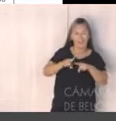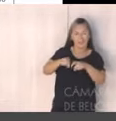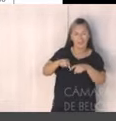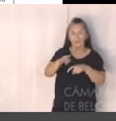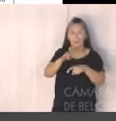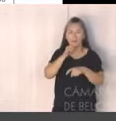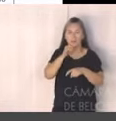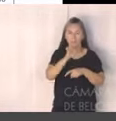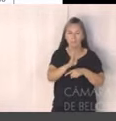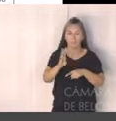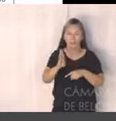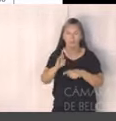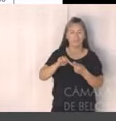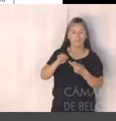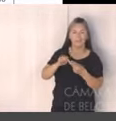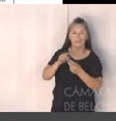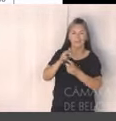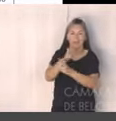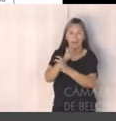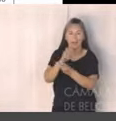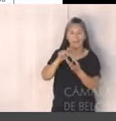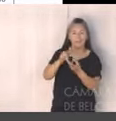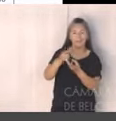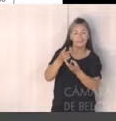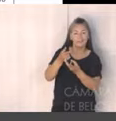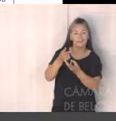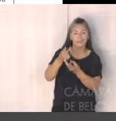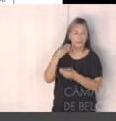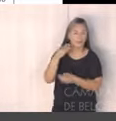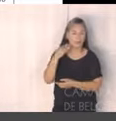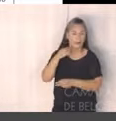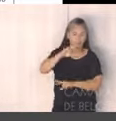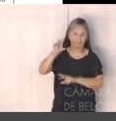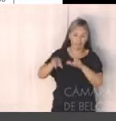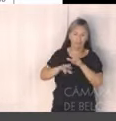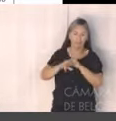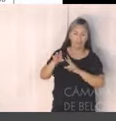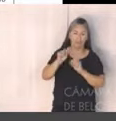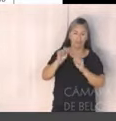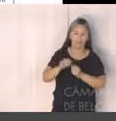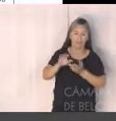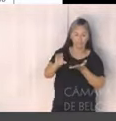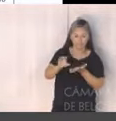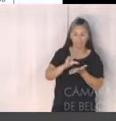Brasil, Caixa Econômica, BNDES, Banco Mundial, para poder fomentar o investimento